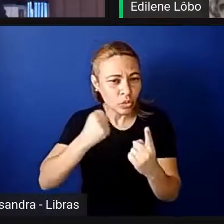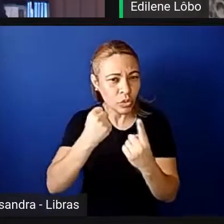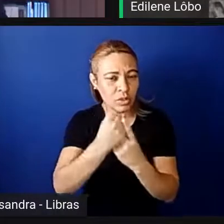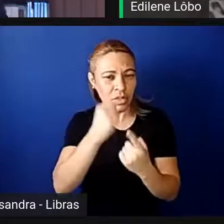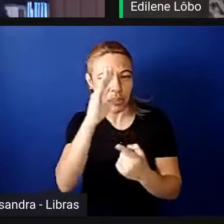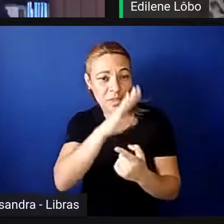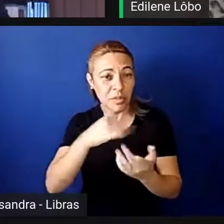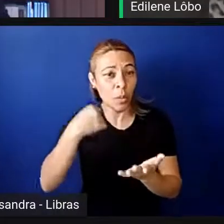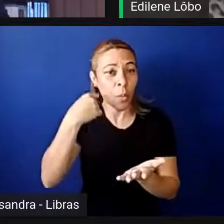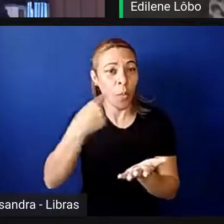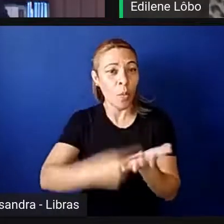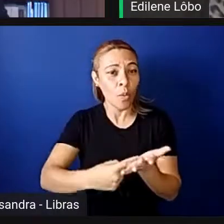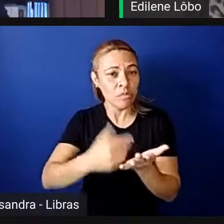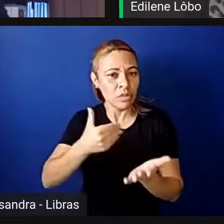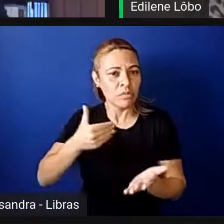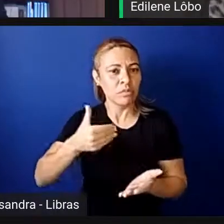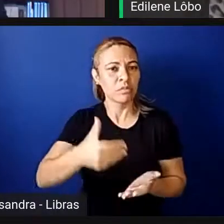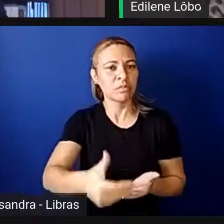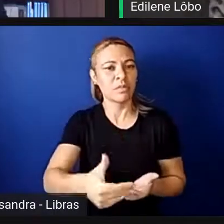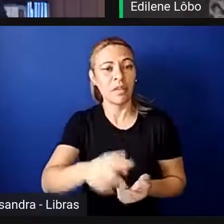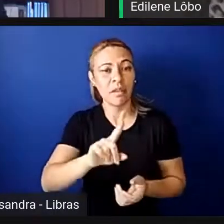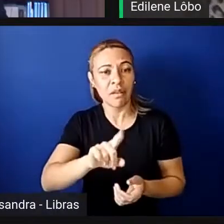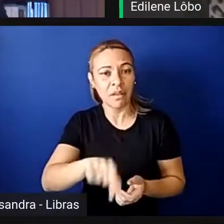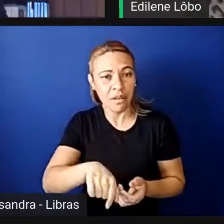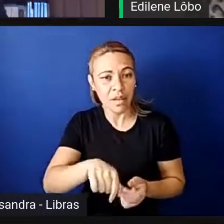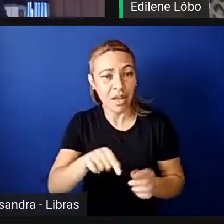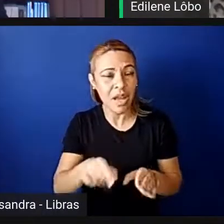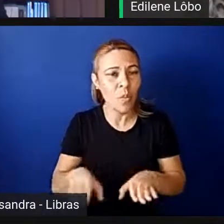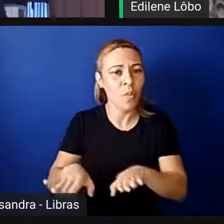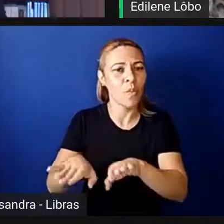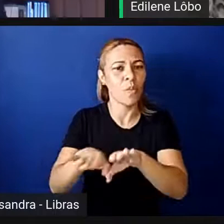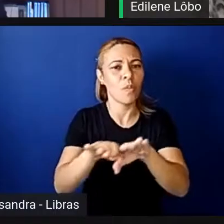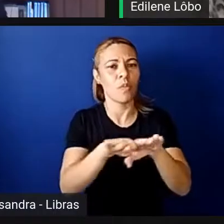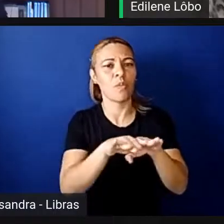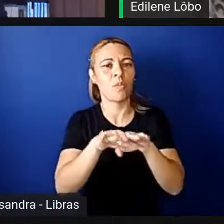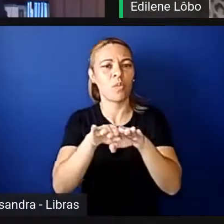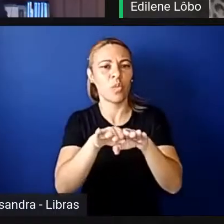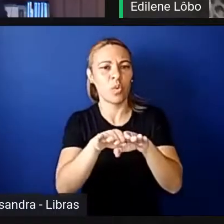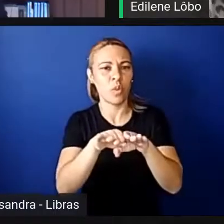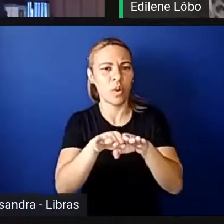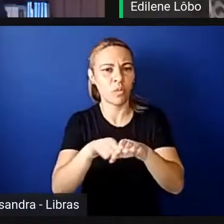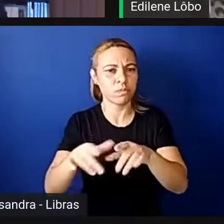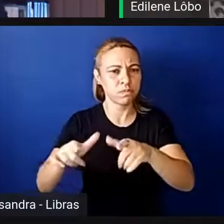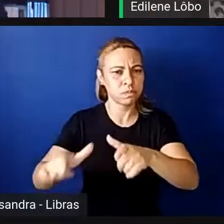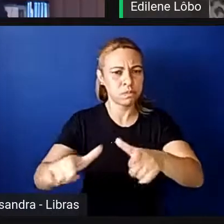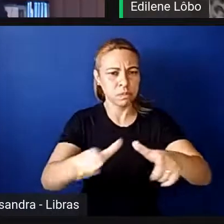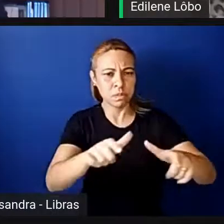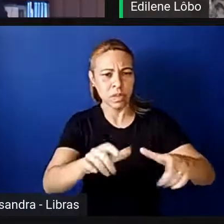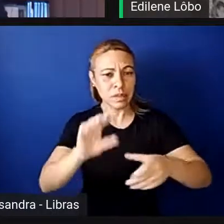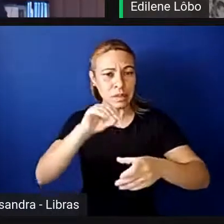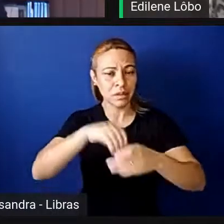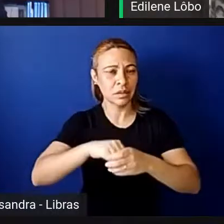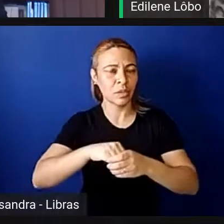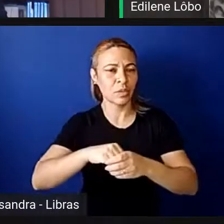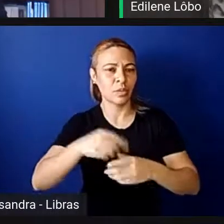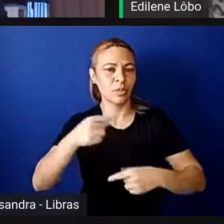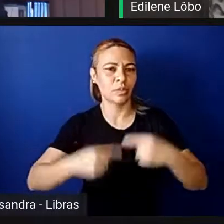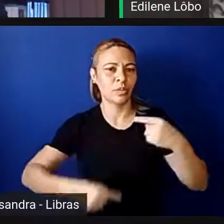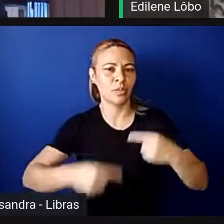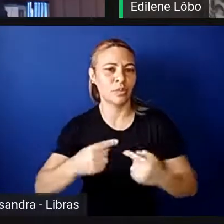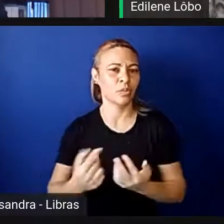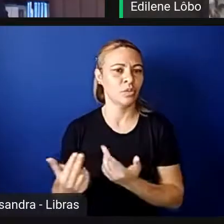é com a partilha igualitária dos espaços nos parlamentos. Por isso